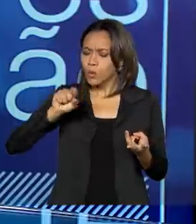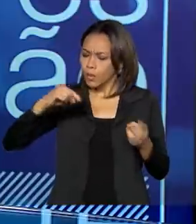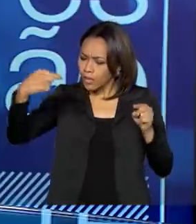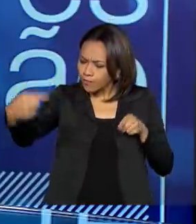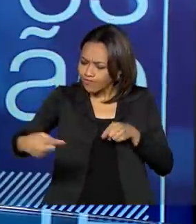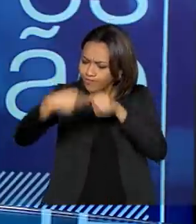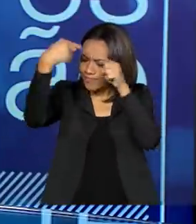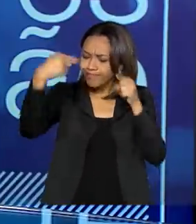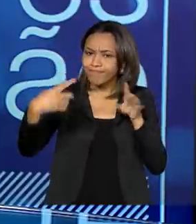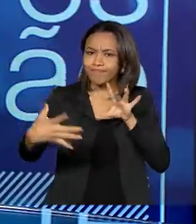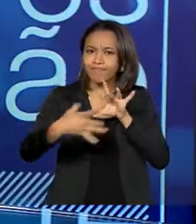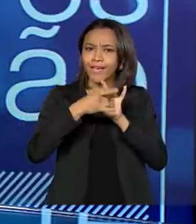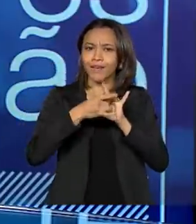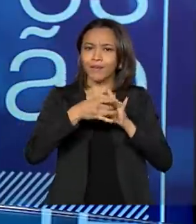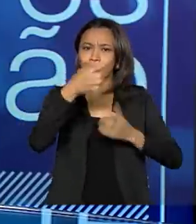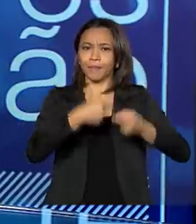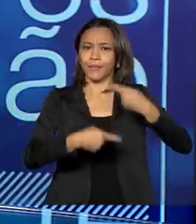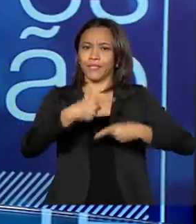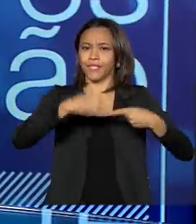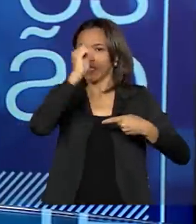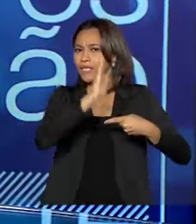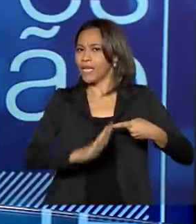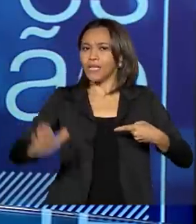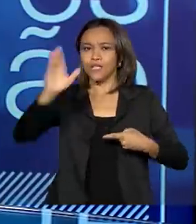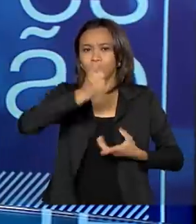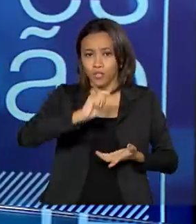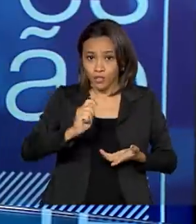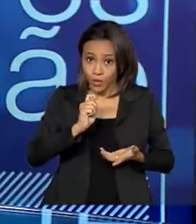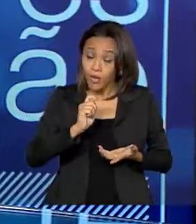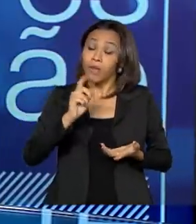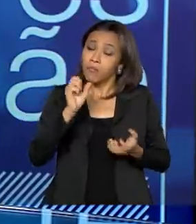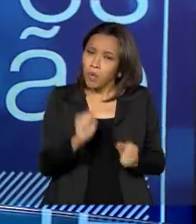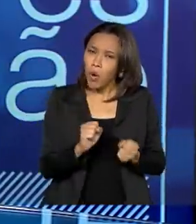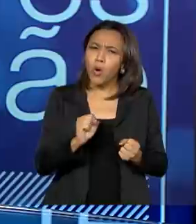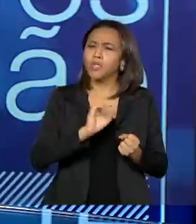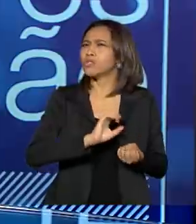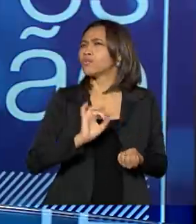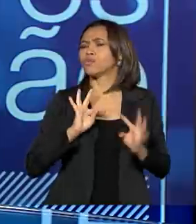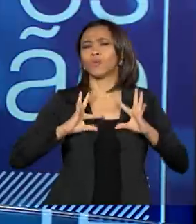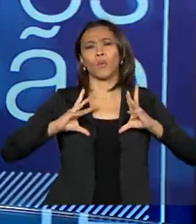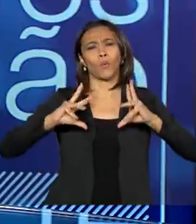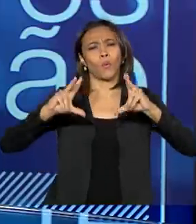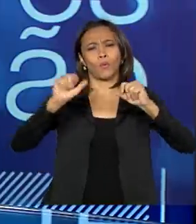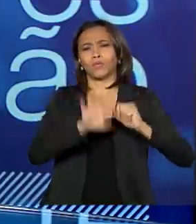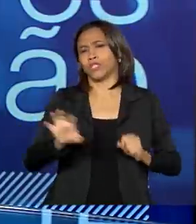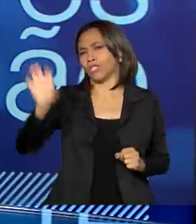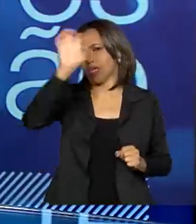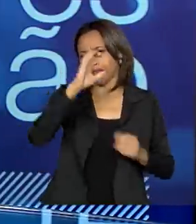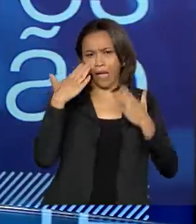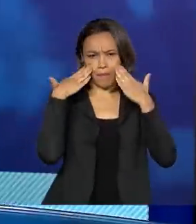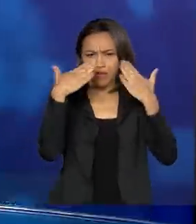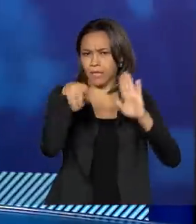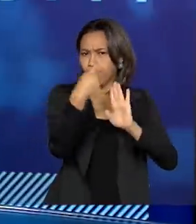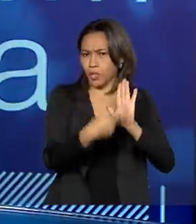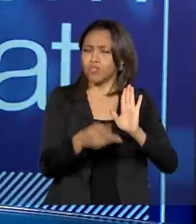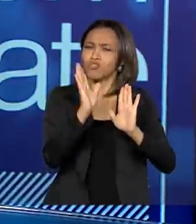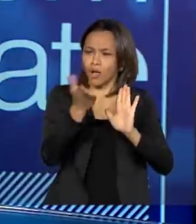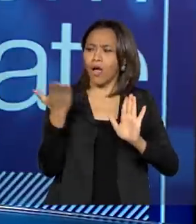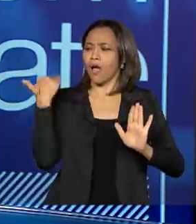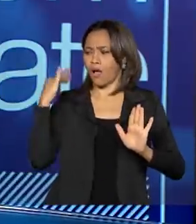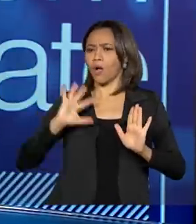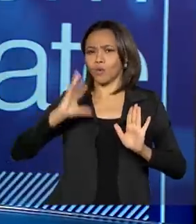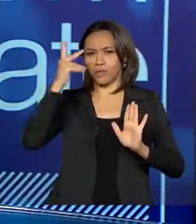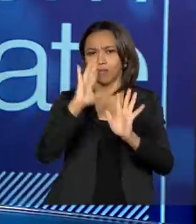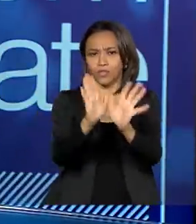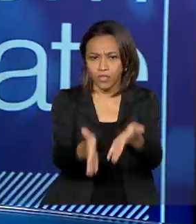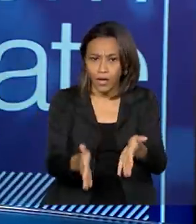política nacional sobre drogas. Então, todos os estados podem apresentar esse banco de projetos. Na realidade, já apresentaram e eles estão sendo atendidos conforme